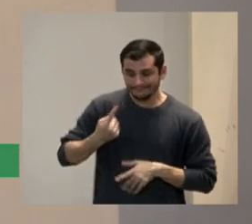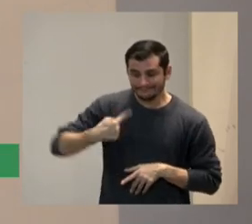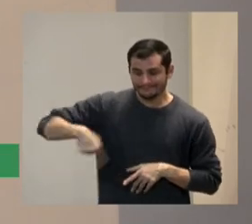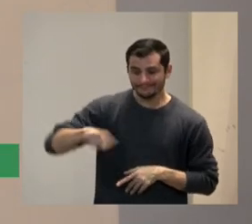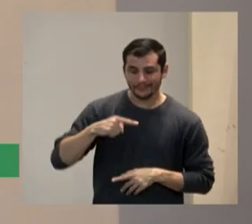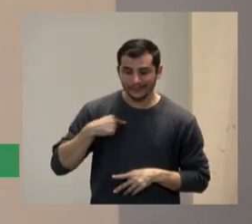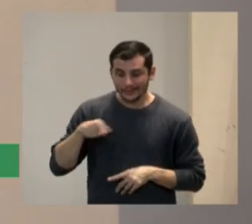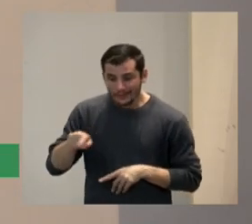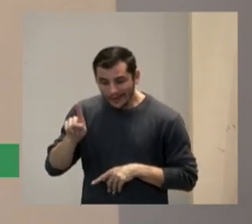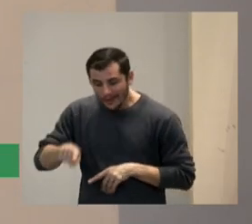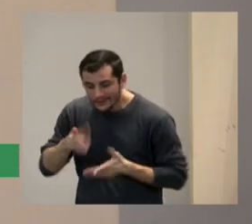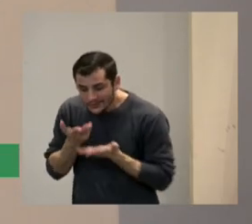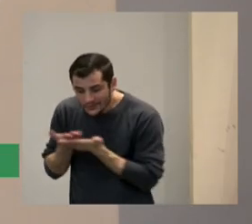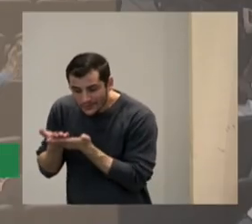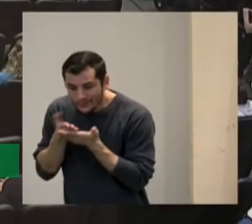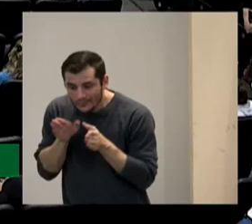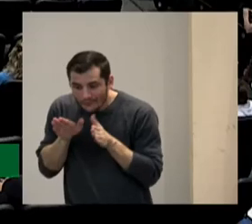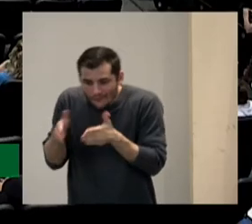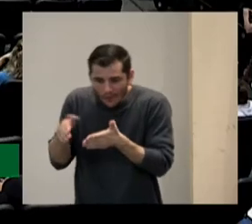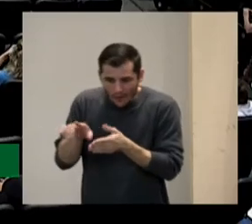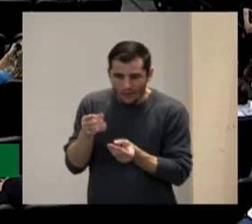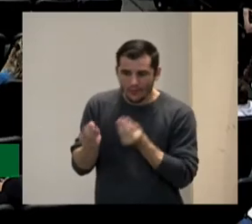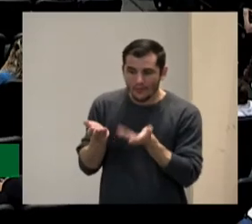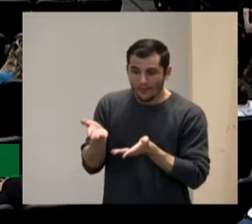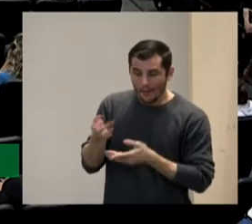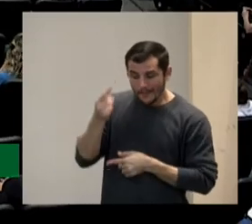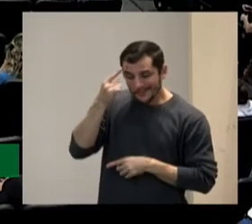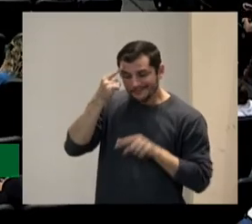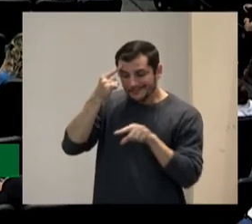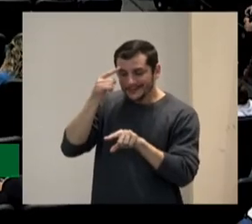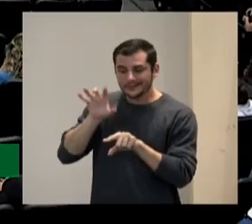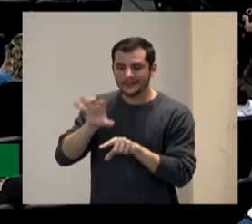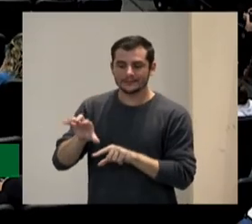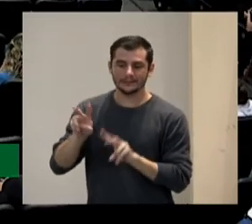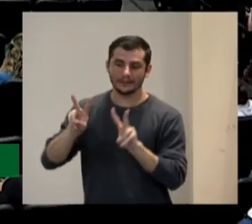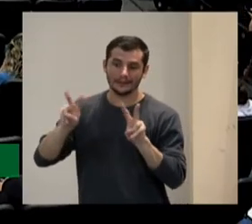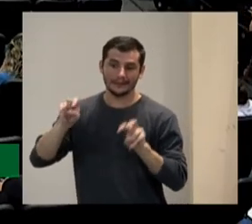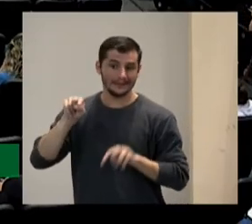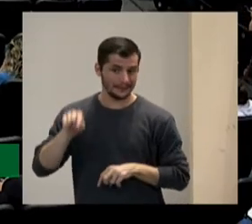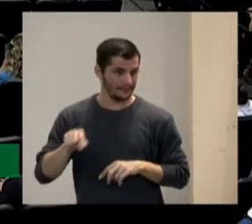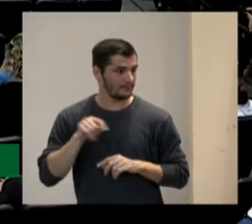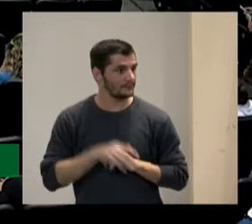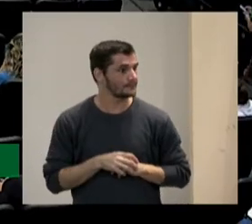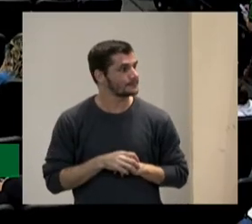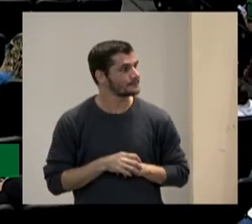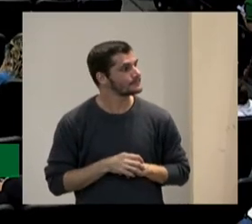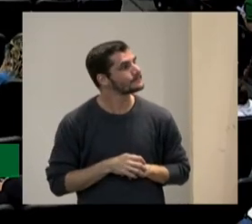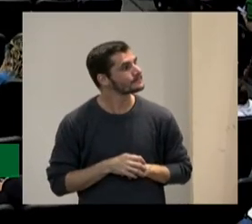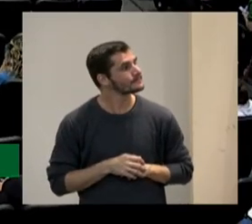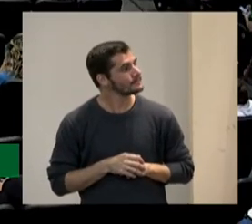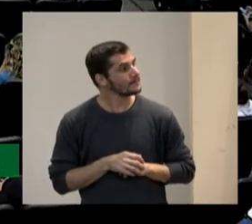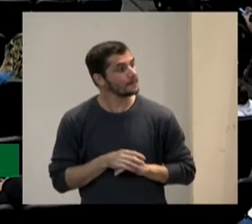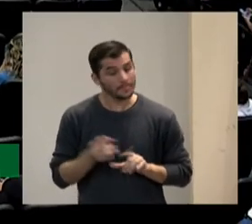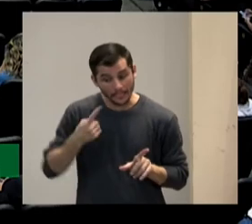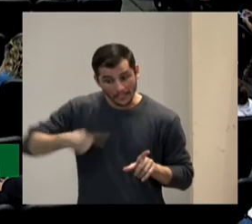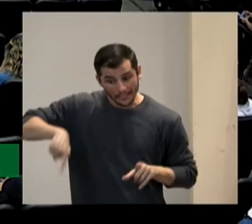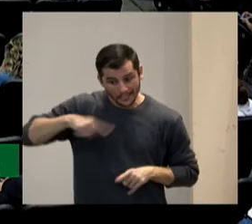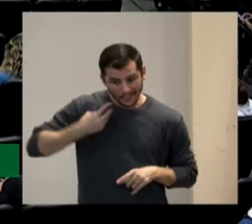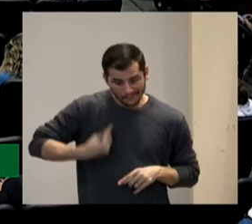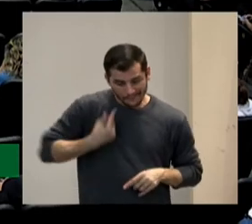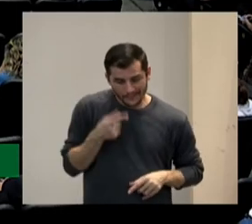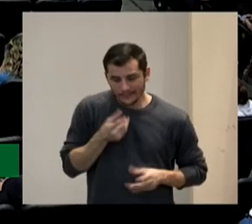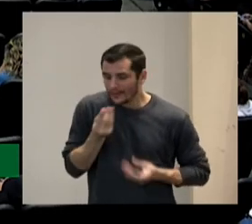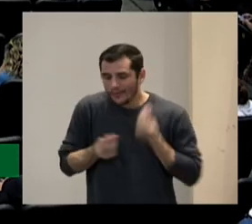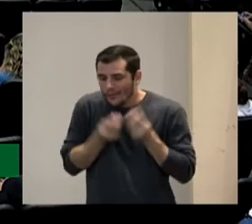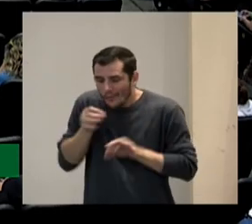tem que estudar também e que tem que pensar para nos planearmos